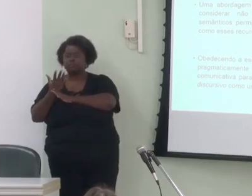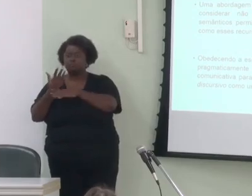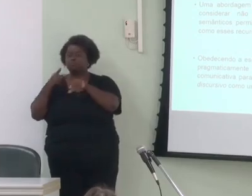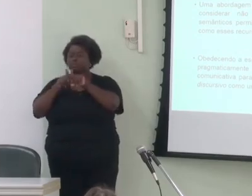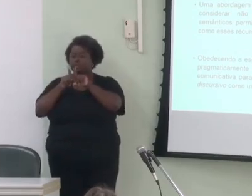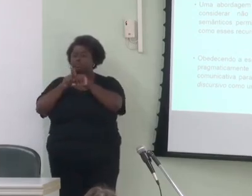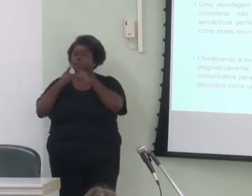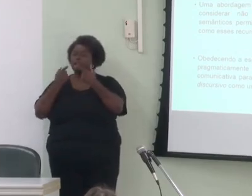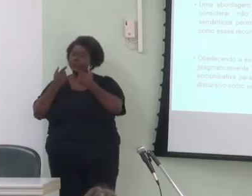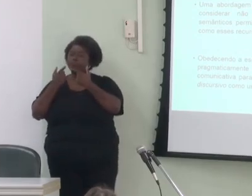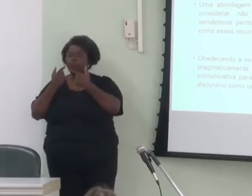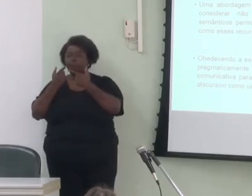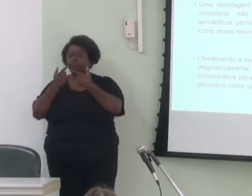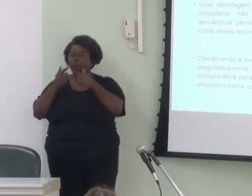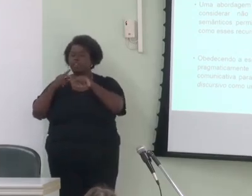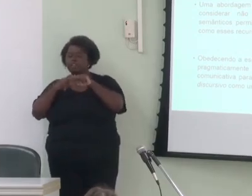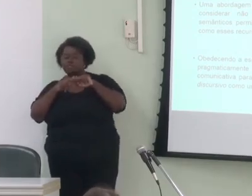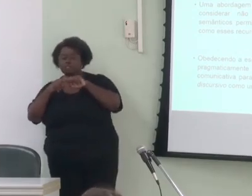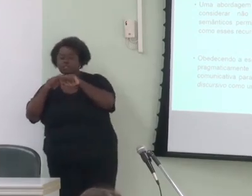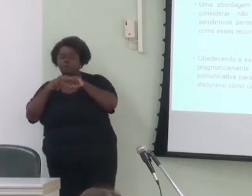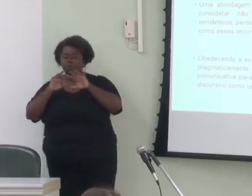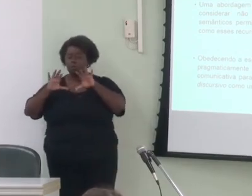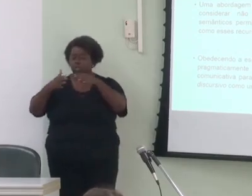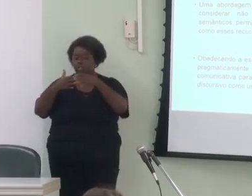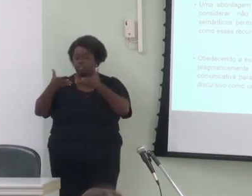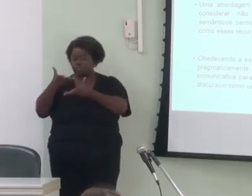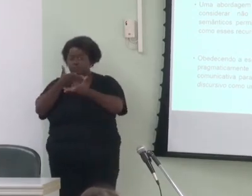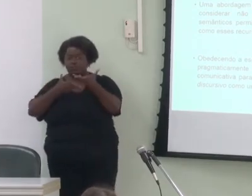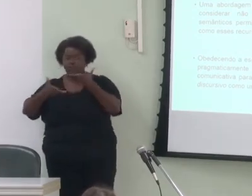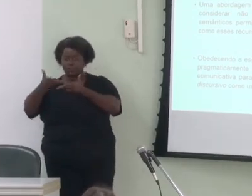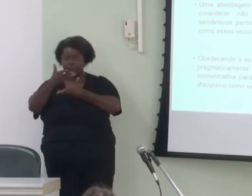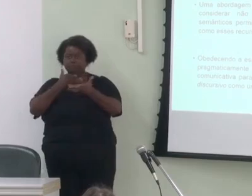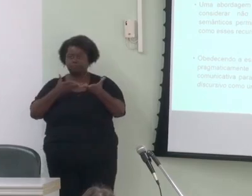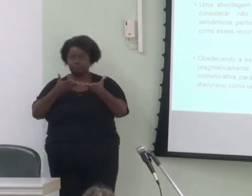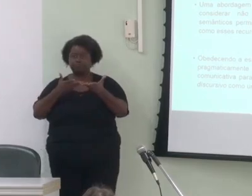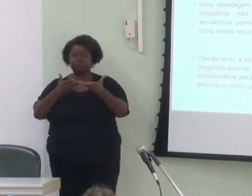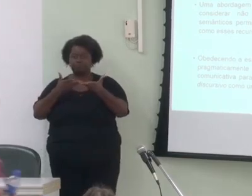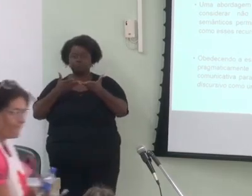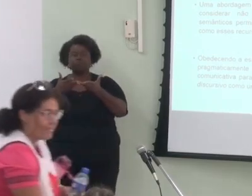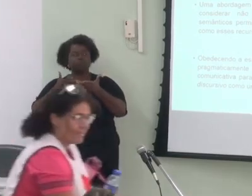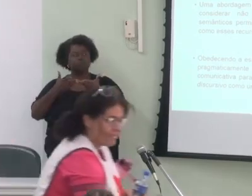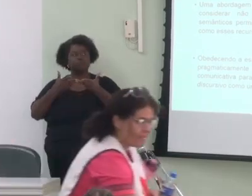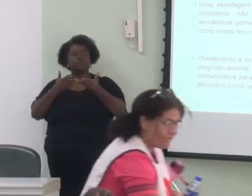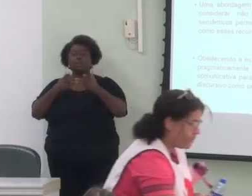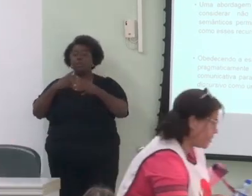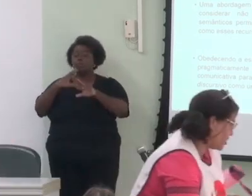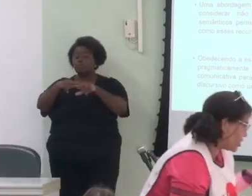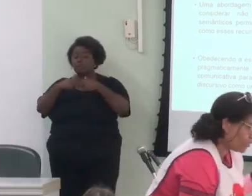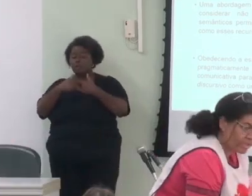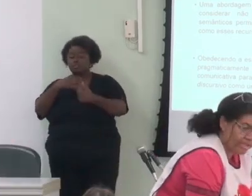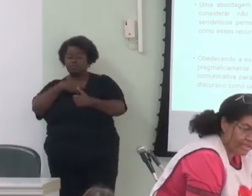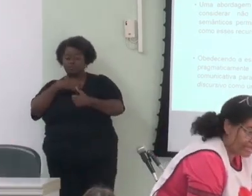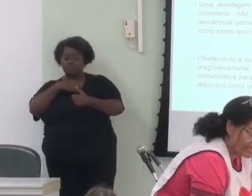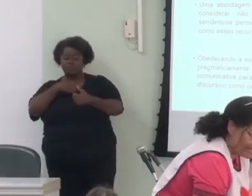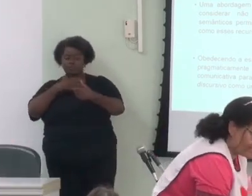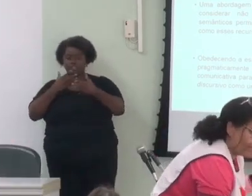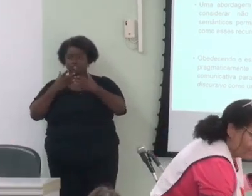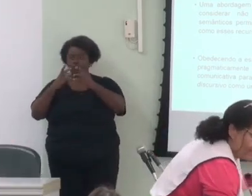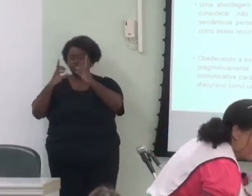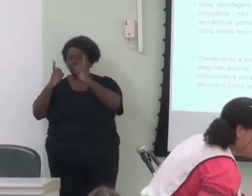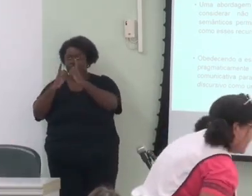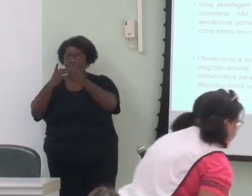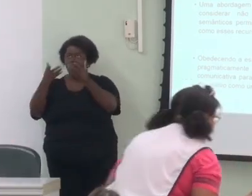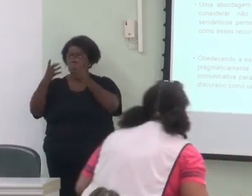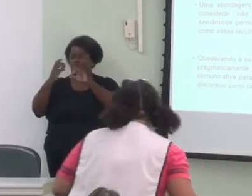quase coletiva, só permitido pelos novos modos de interação digital em que a distância física